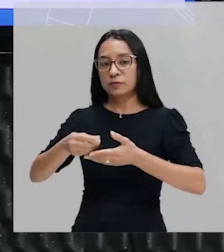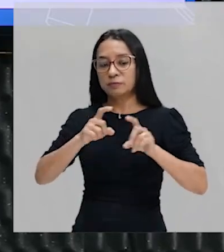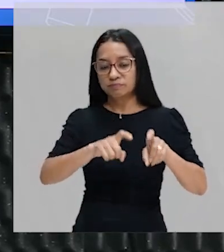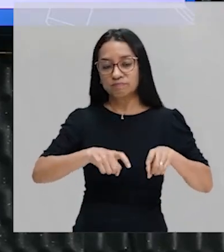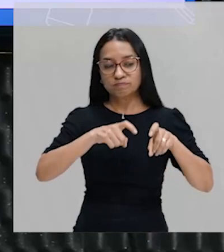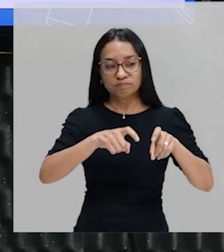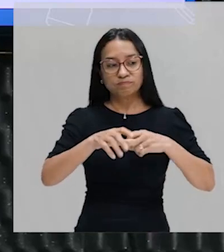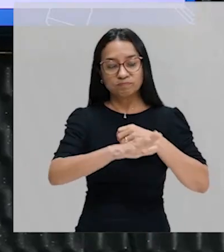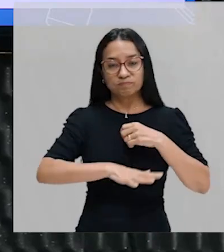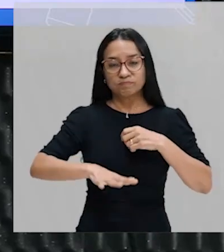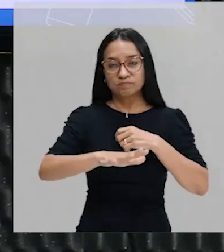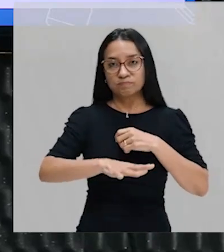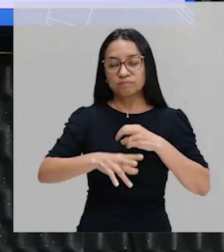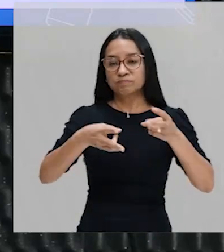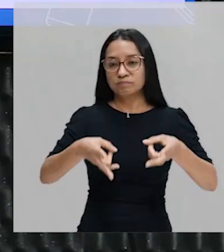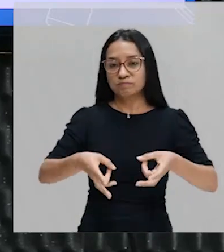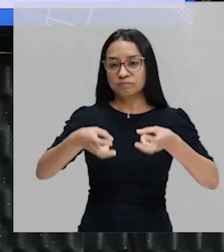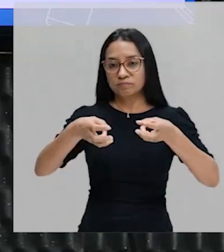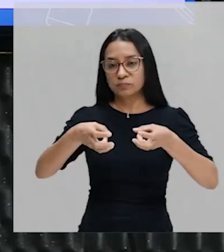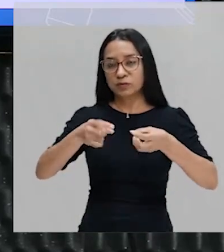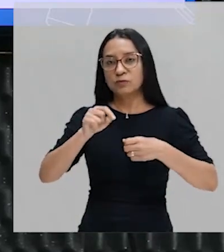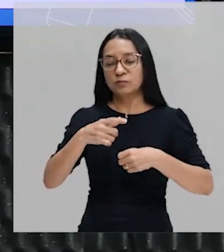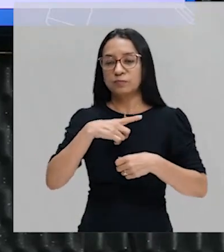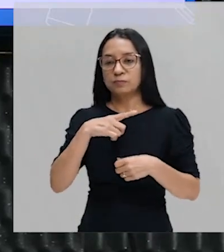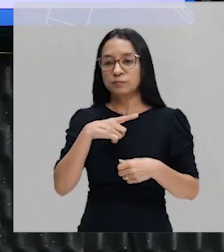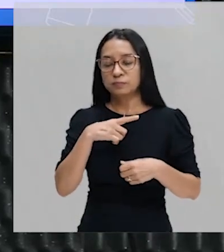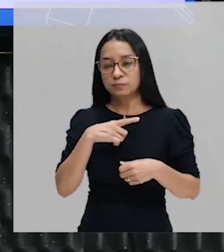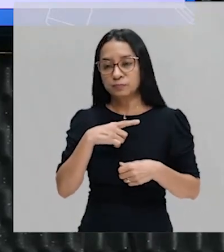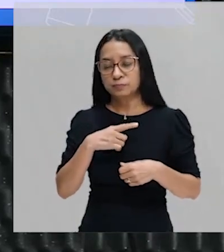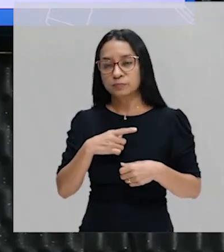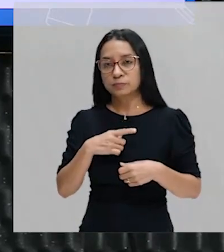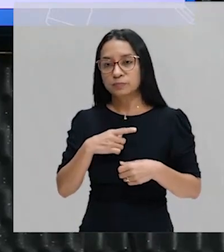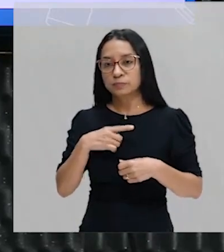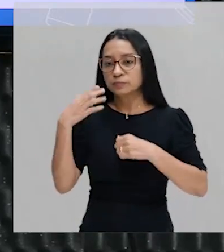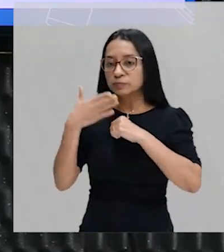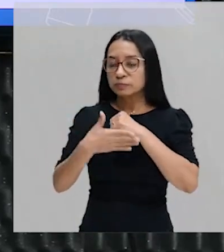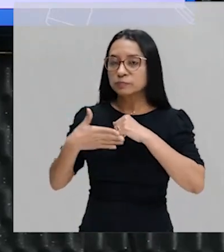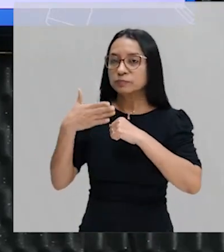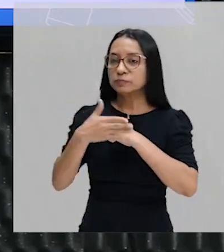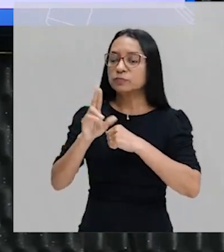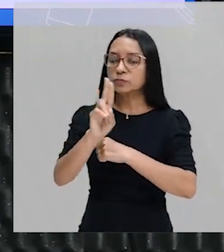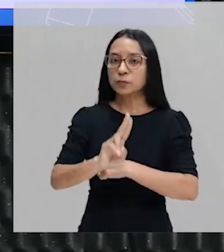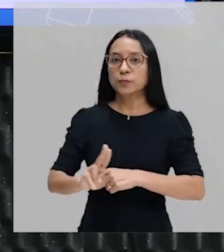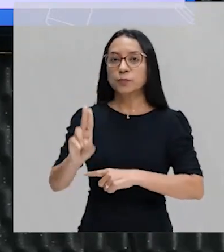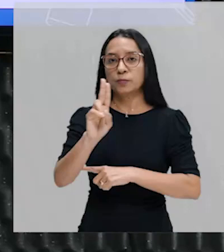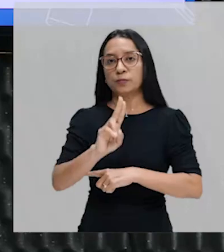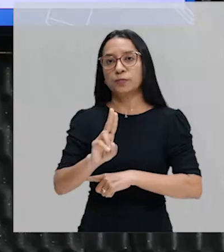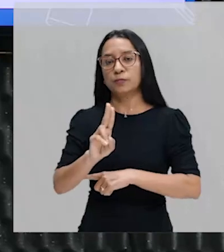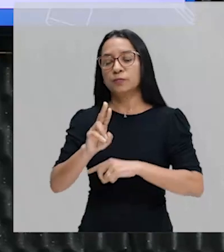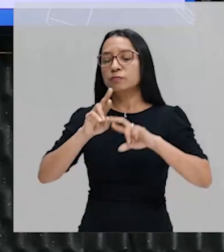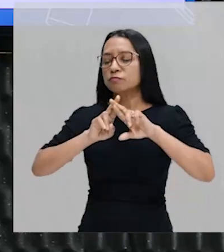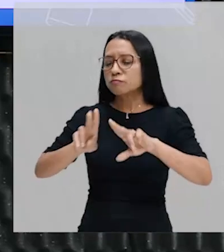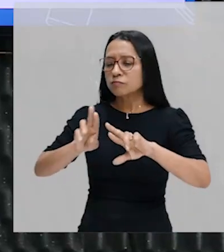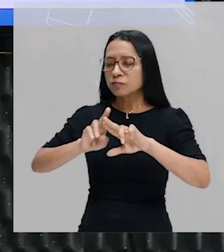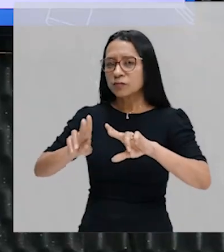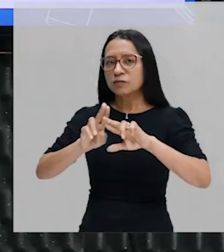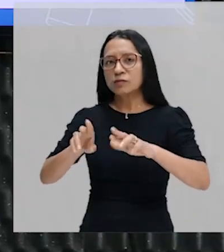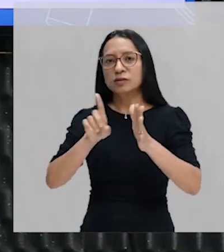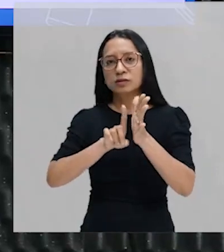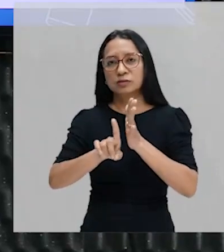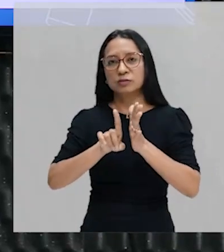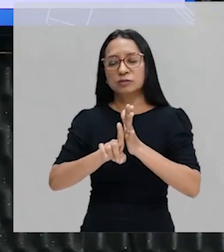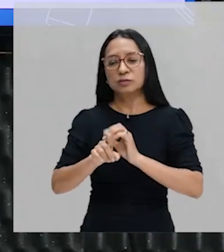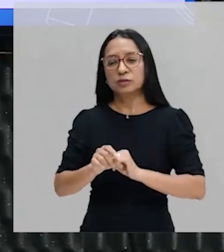Observe que a pecuária, com ela, se tem basicamente a utilização de diversas questões.